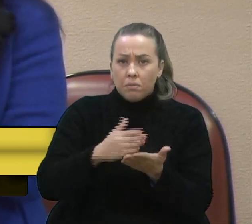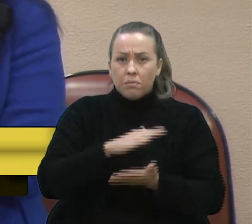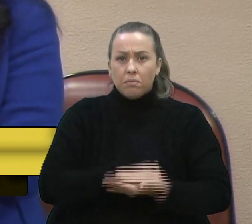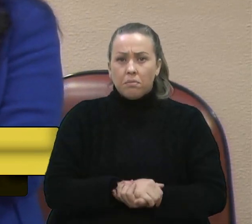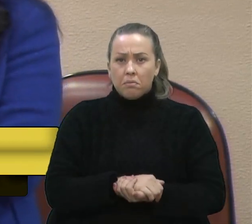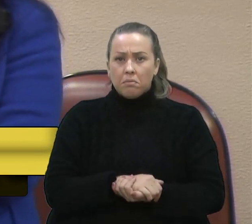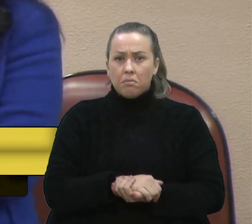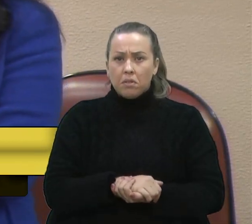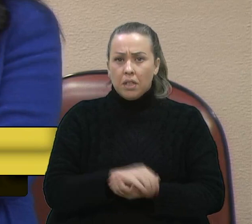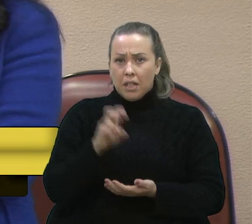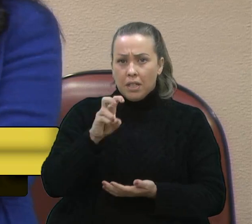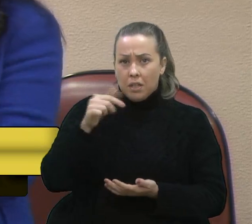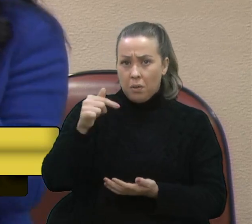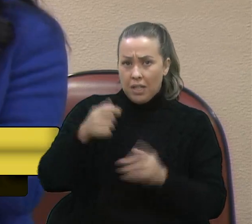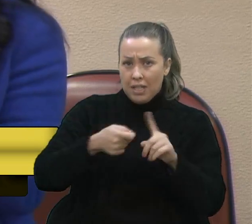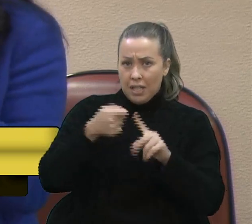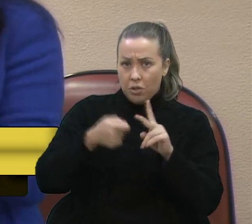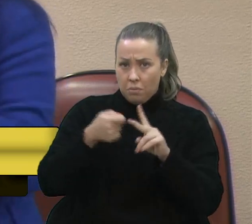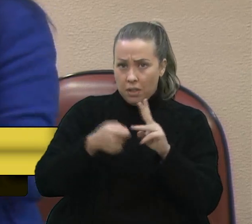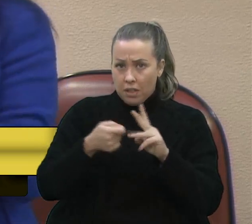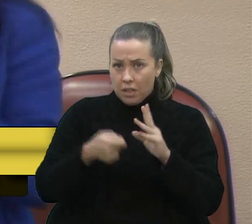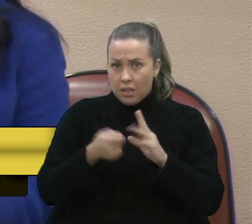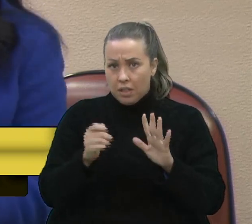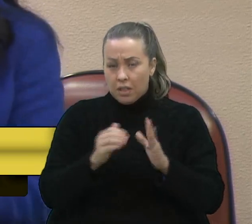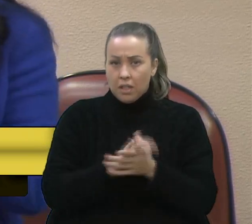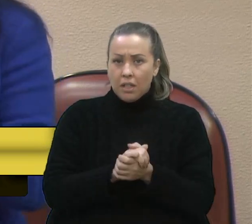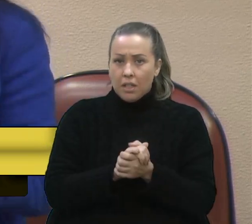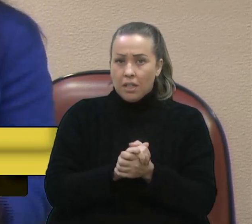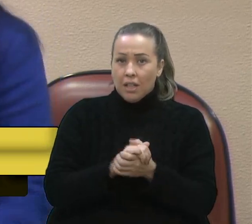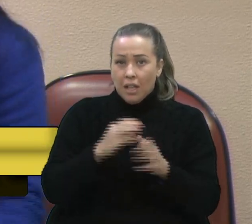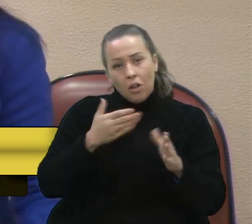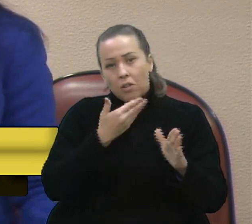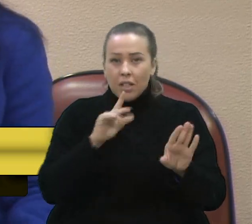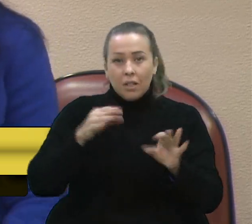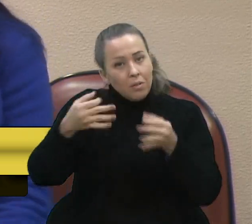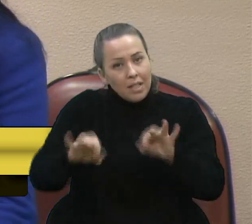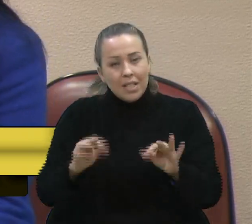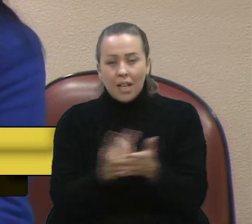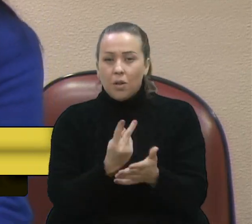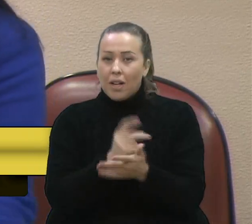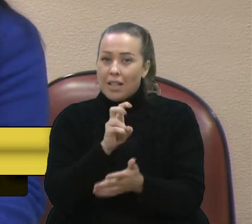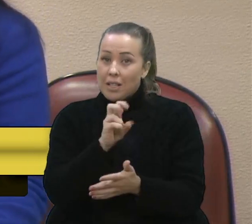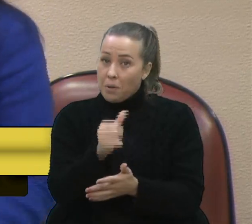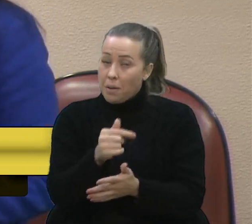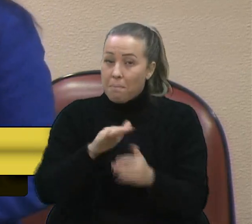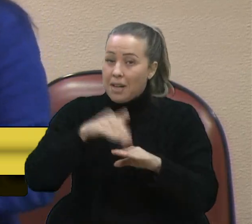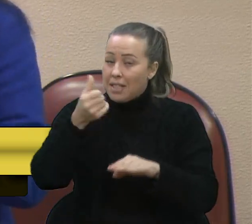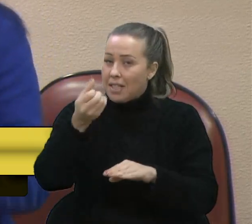Foram 57 meses. Eu gosto de ser literal, então já não está certo por mais de 60.